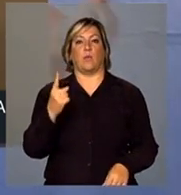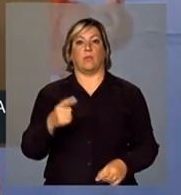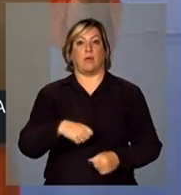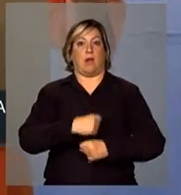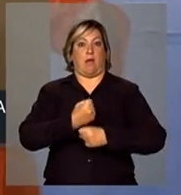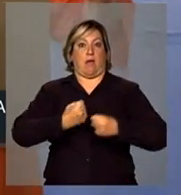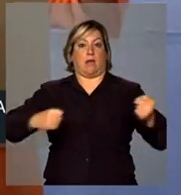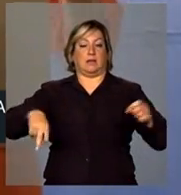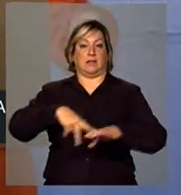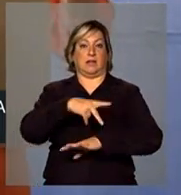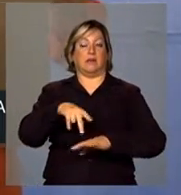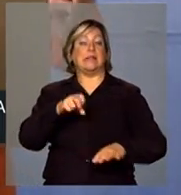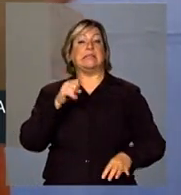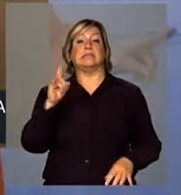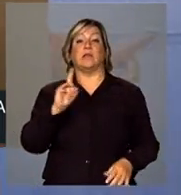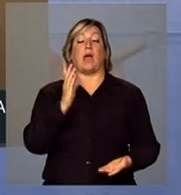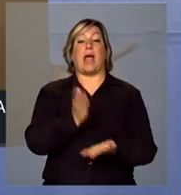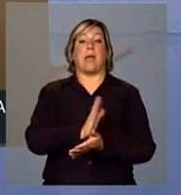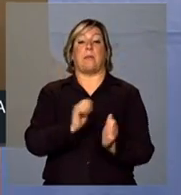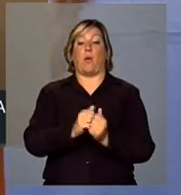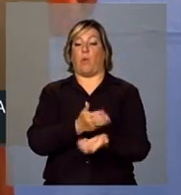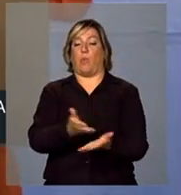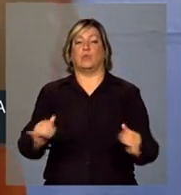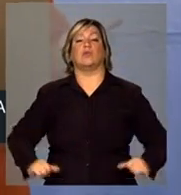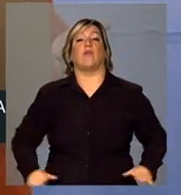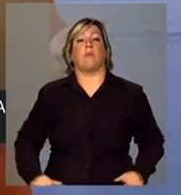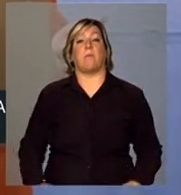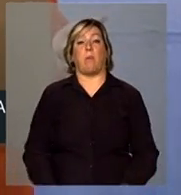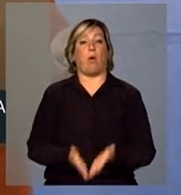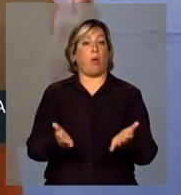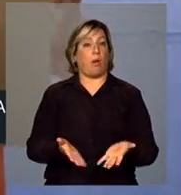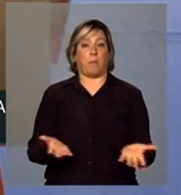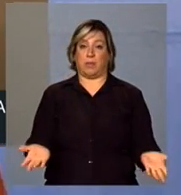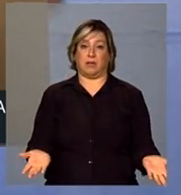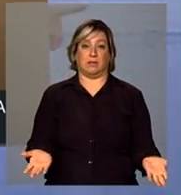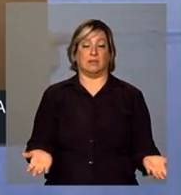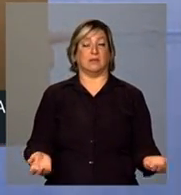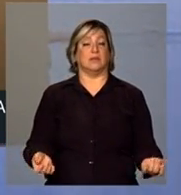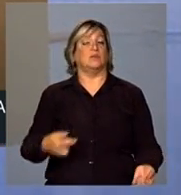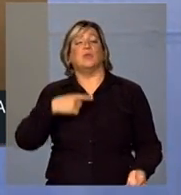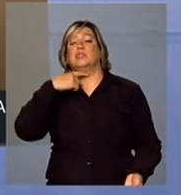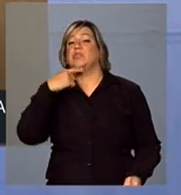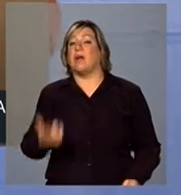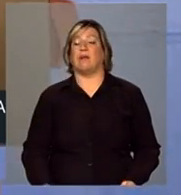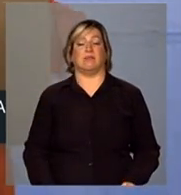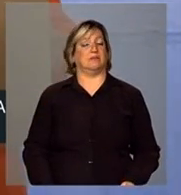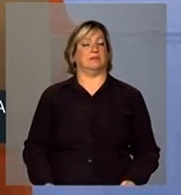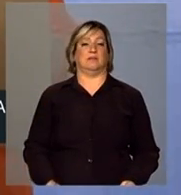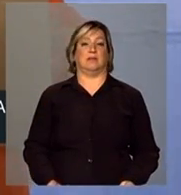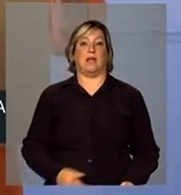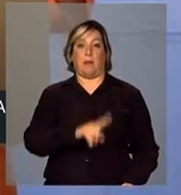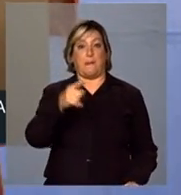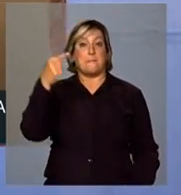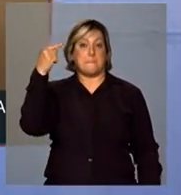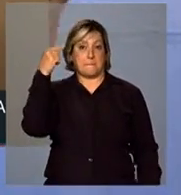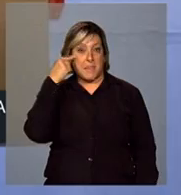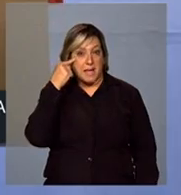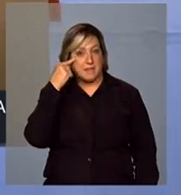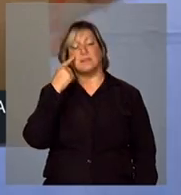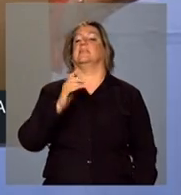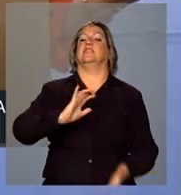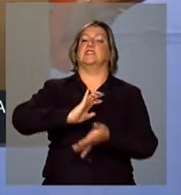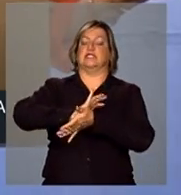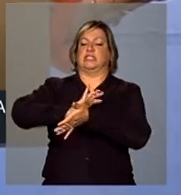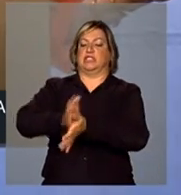enquanto não acabarmos com a pobreza. Não seremos, não tem jeito. Aquela visão que excluía